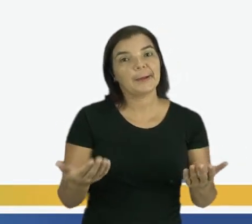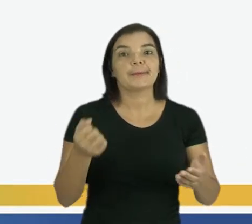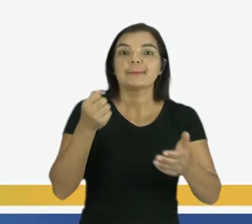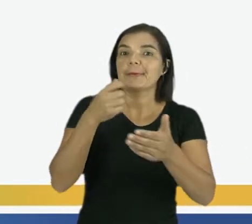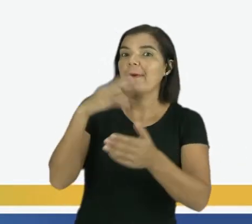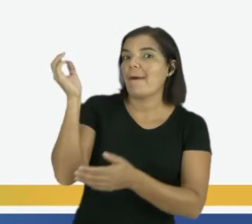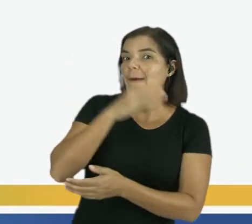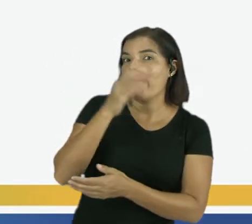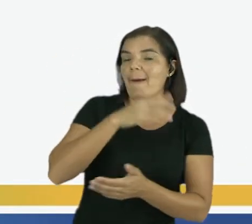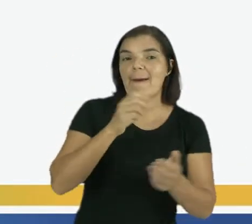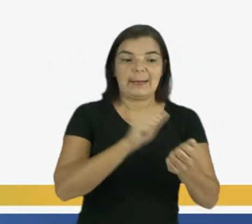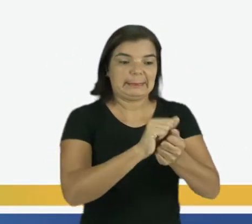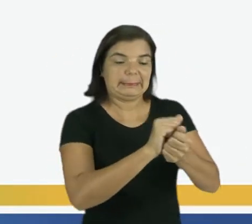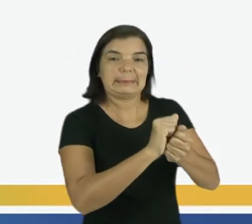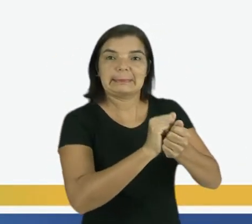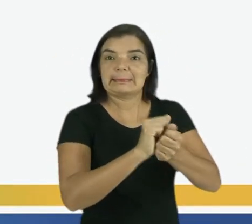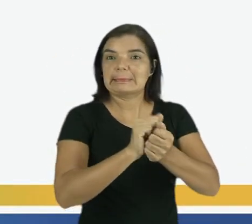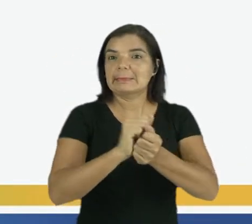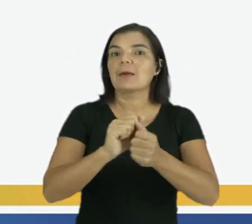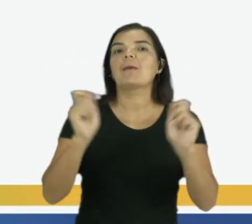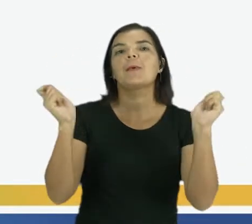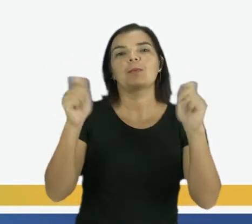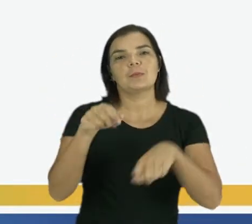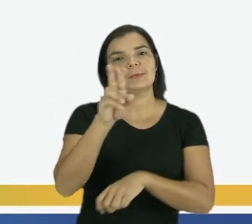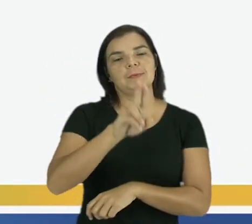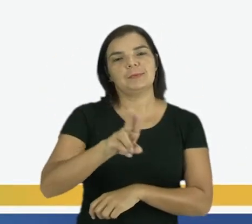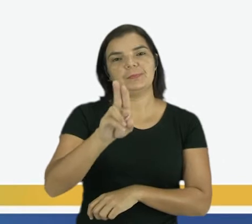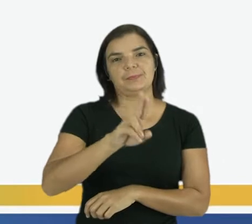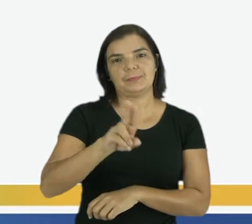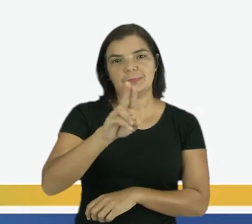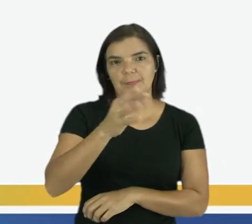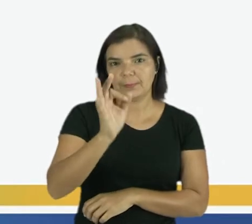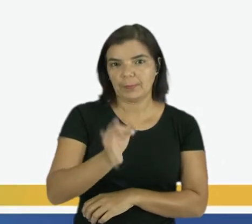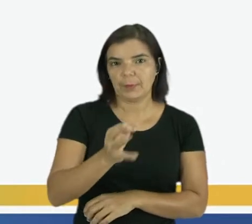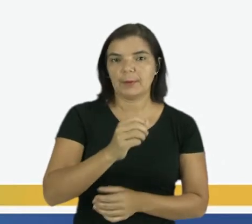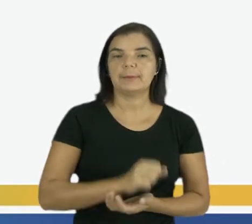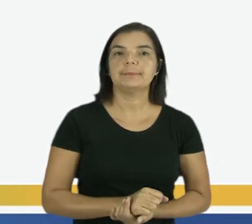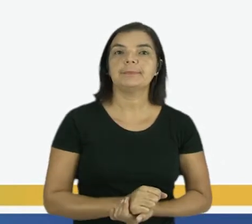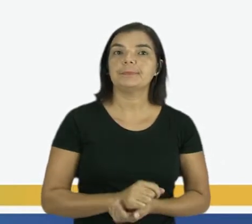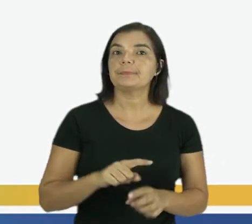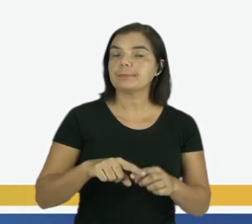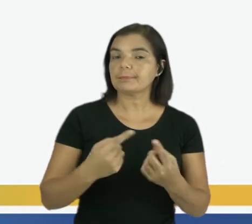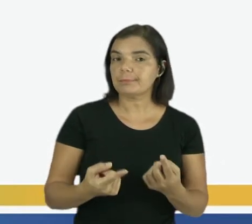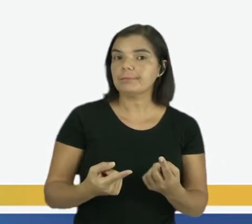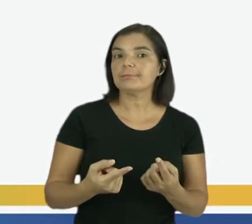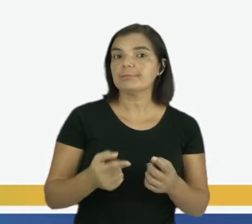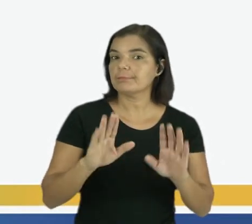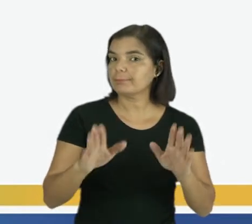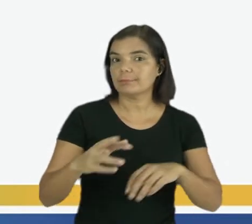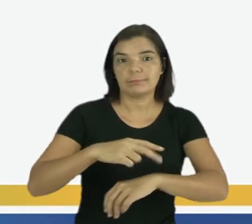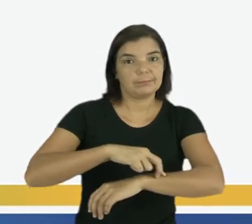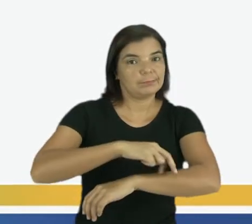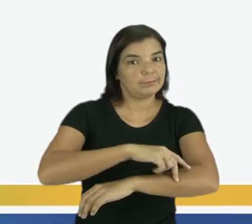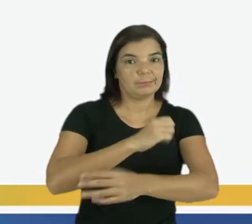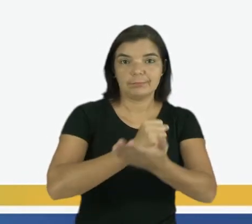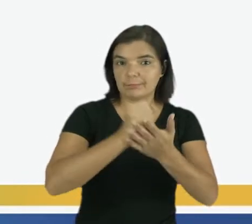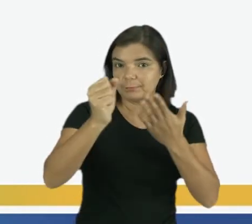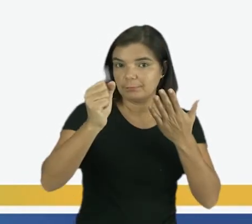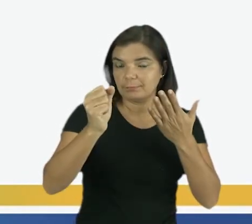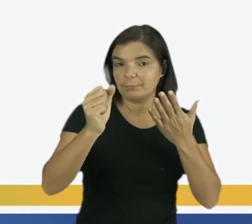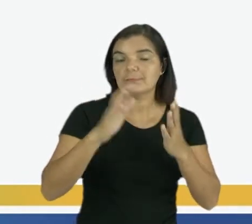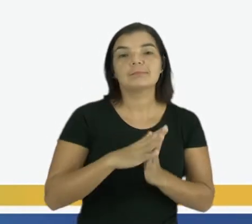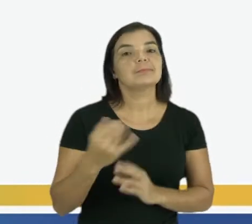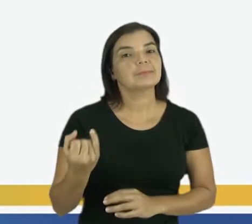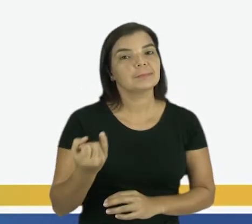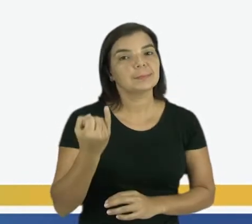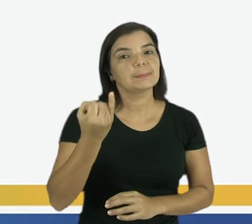temos que correr, lavar as vestimentas para poder utilizar, certo? Mas aí já passou a moda também, mas não importa,